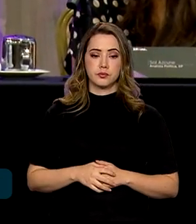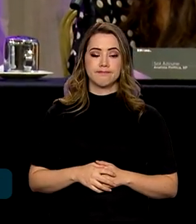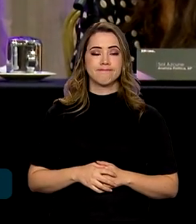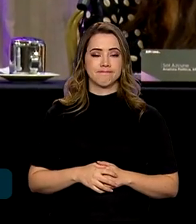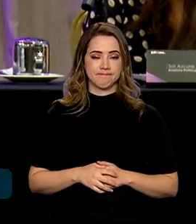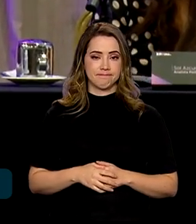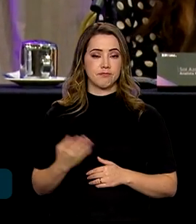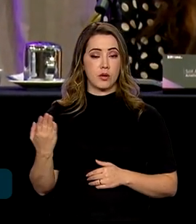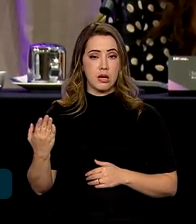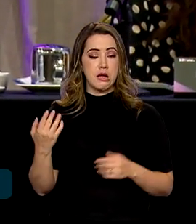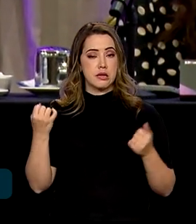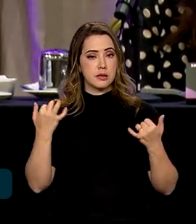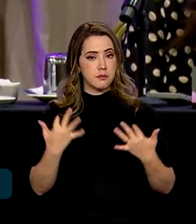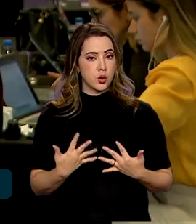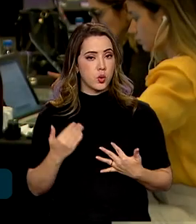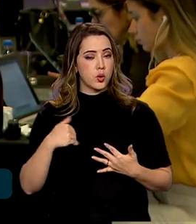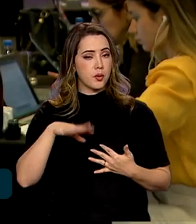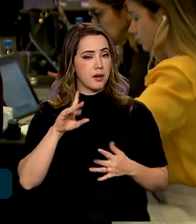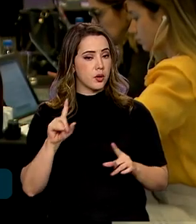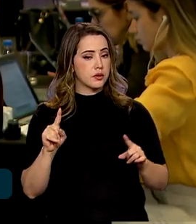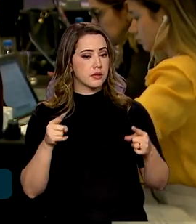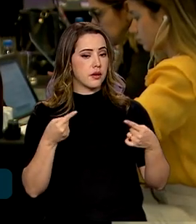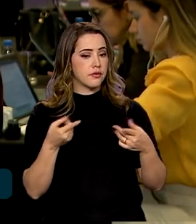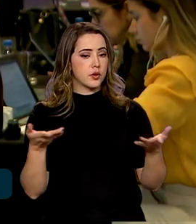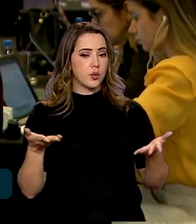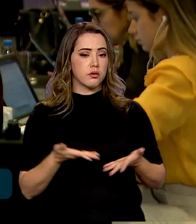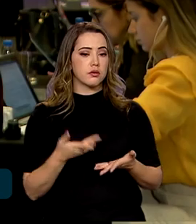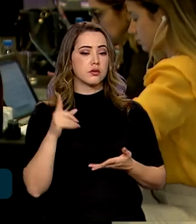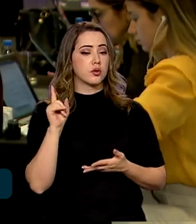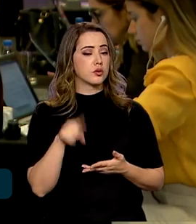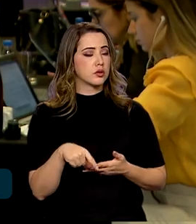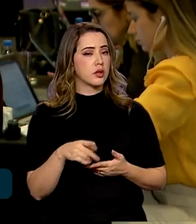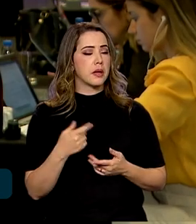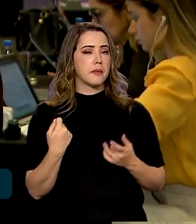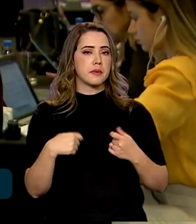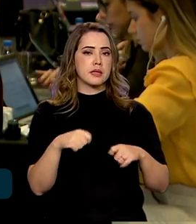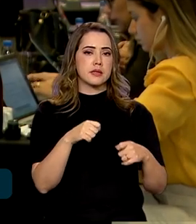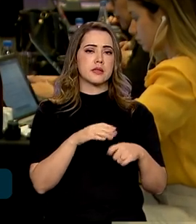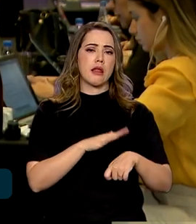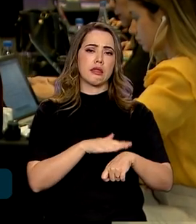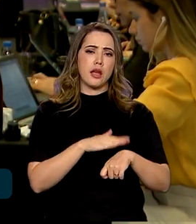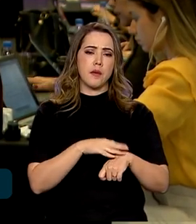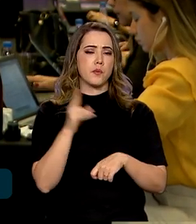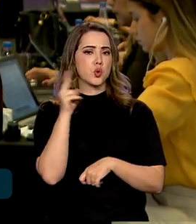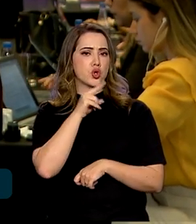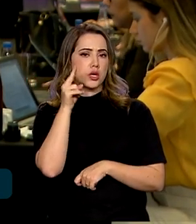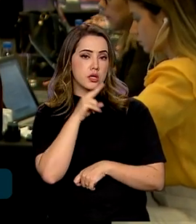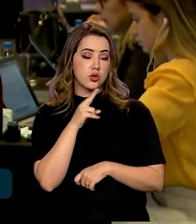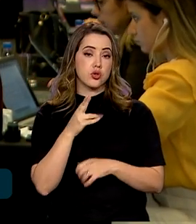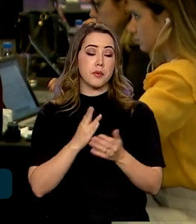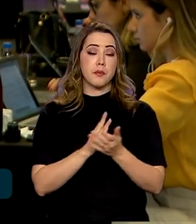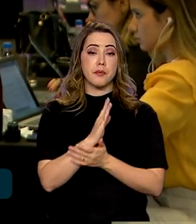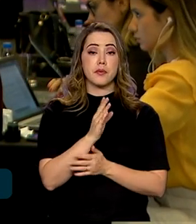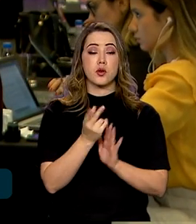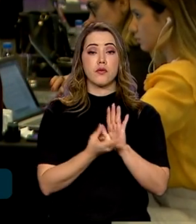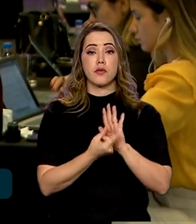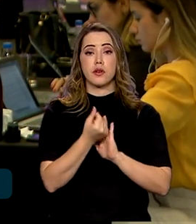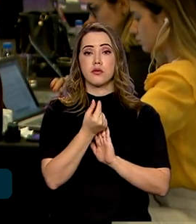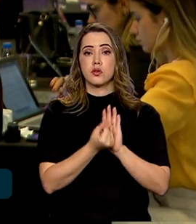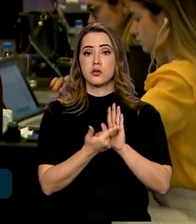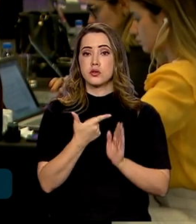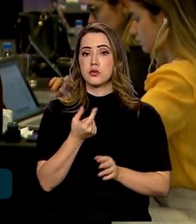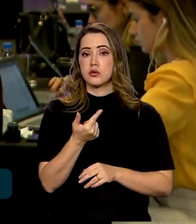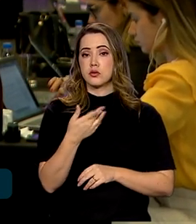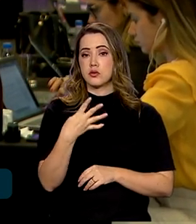Tebbit disse que o maior desafio nesse momento é correr contra o tempo para aprovar o orçamento de 2024